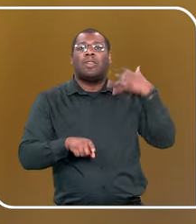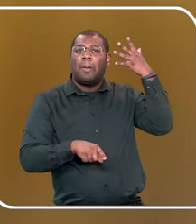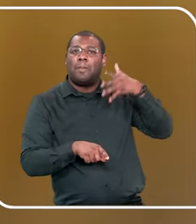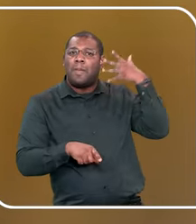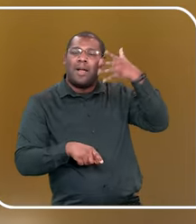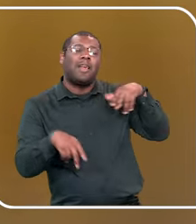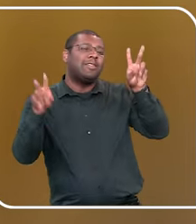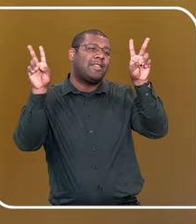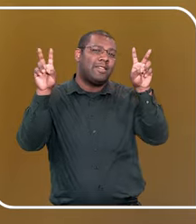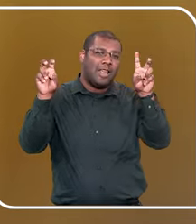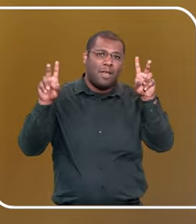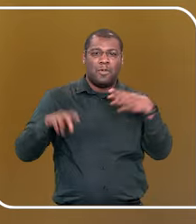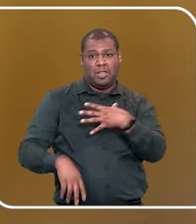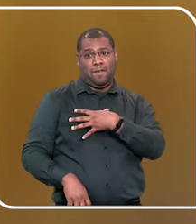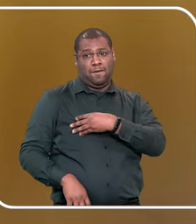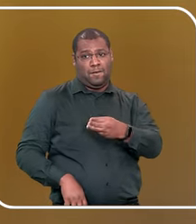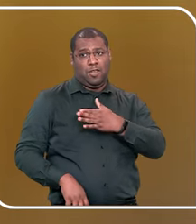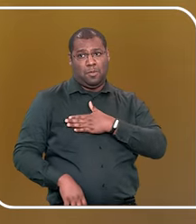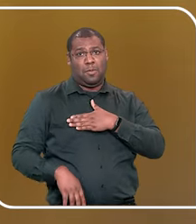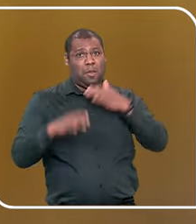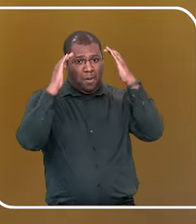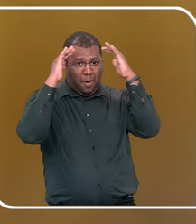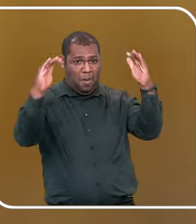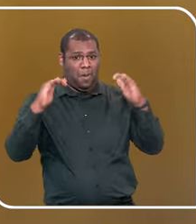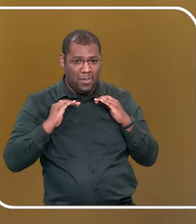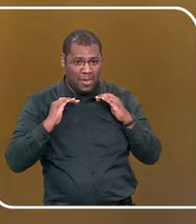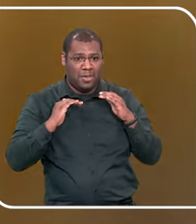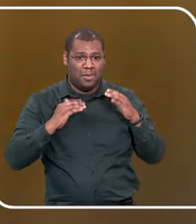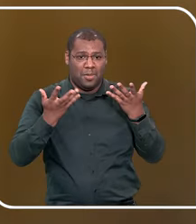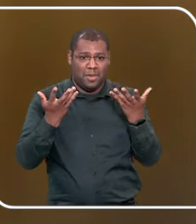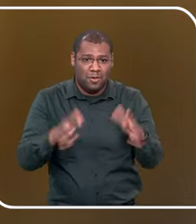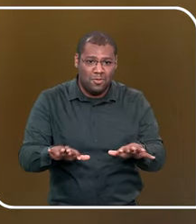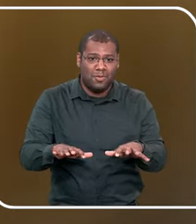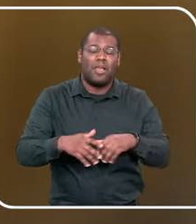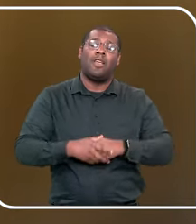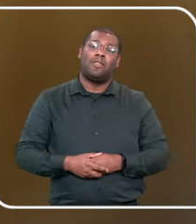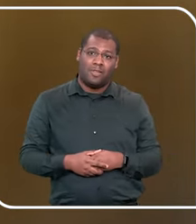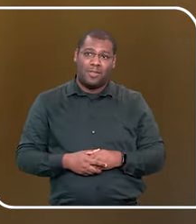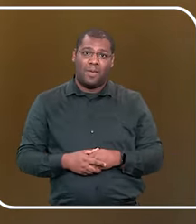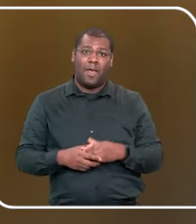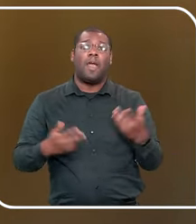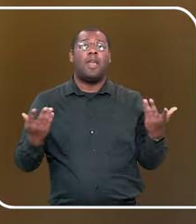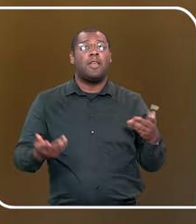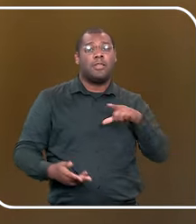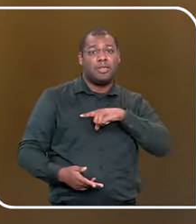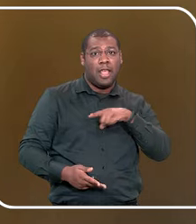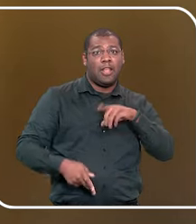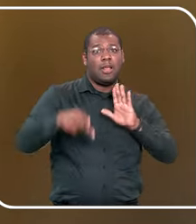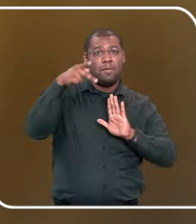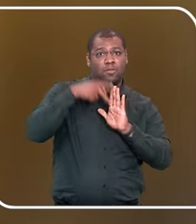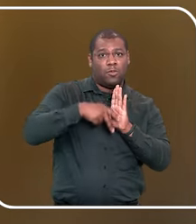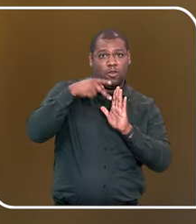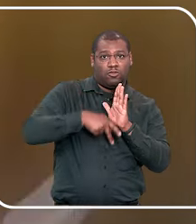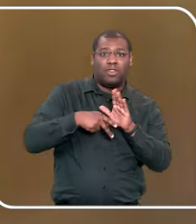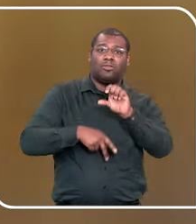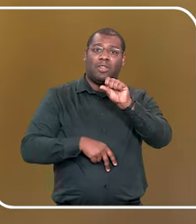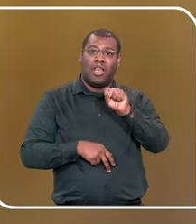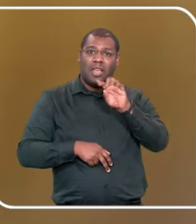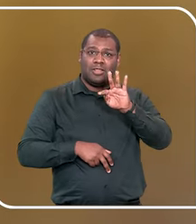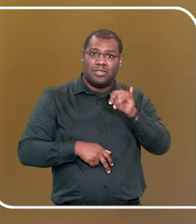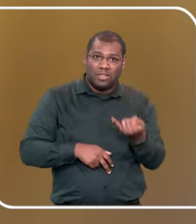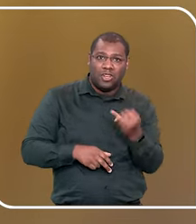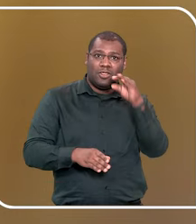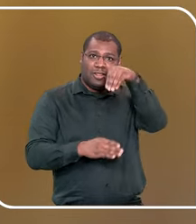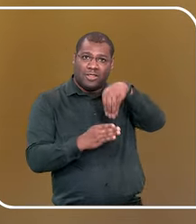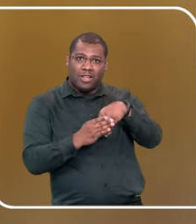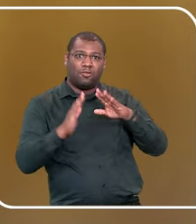Obedece, que faz parte também do programa STJ nas escolas, tem também o material disponível,